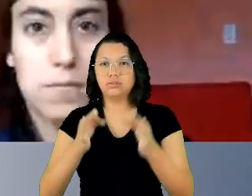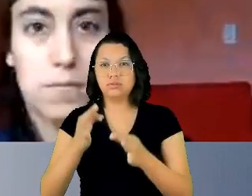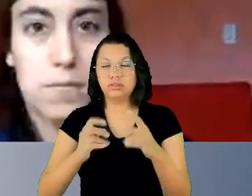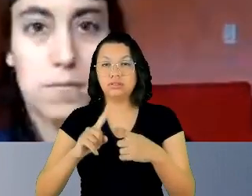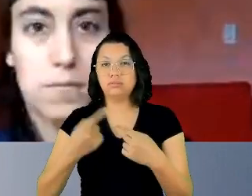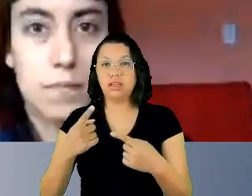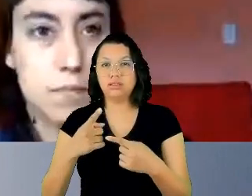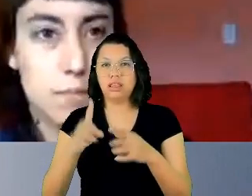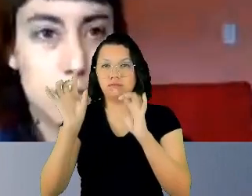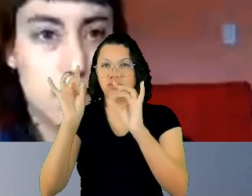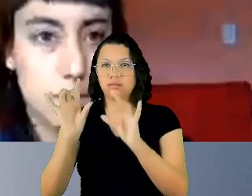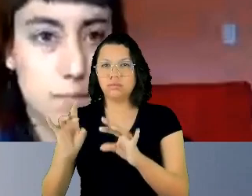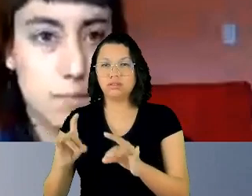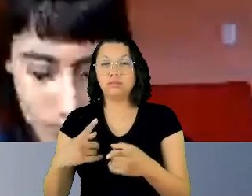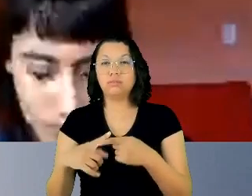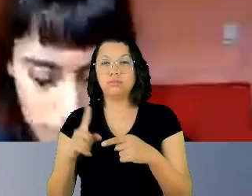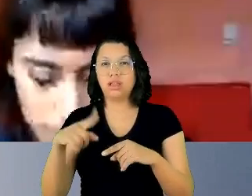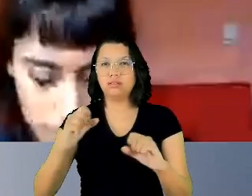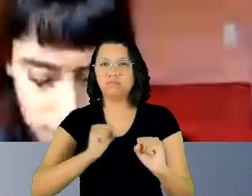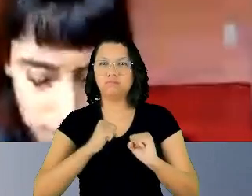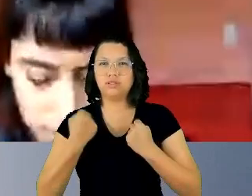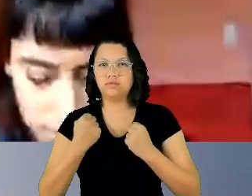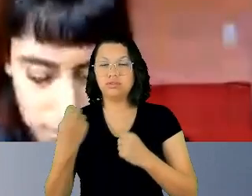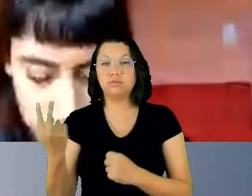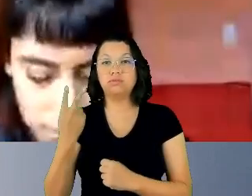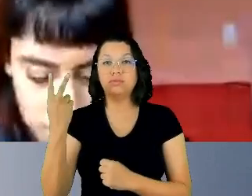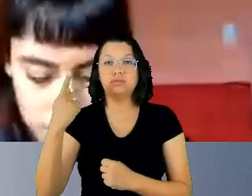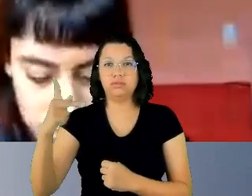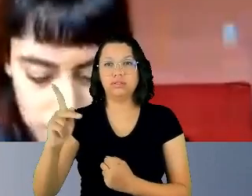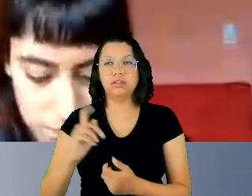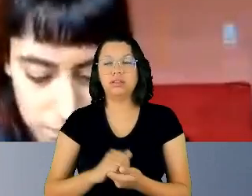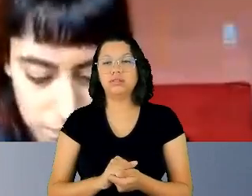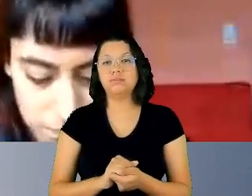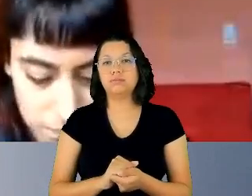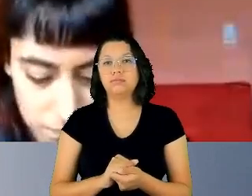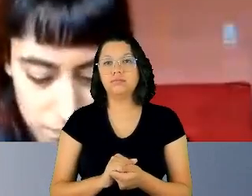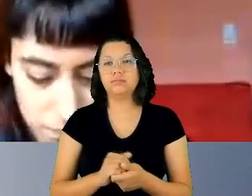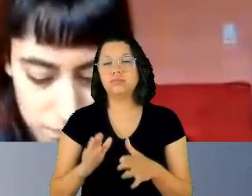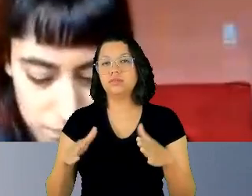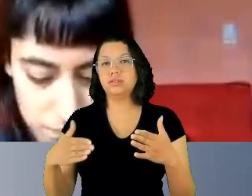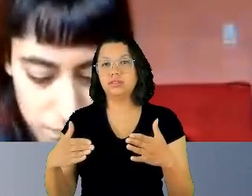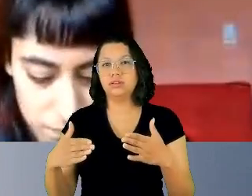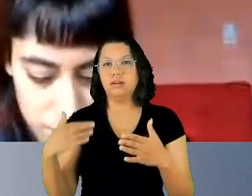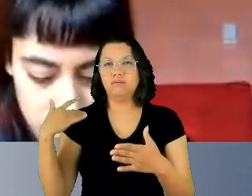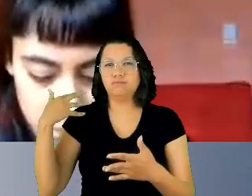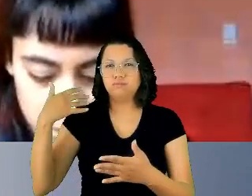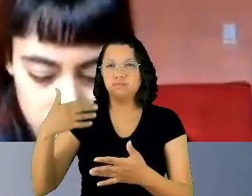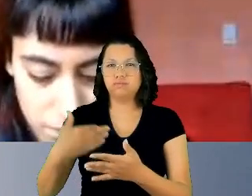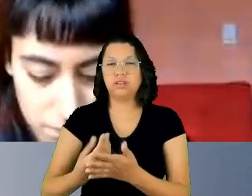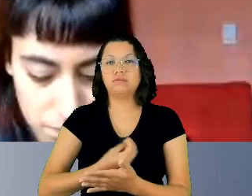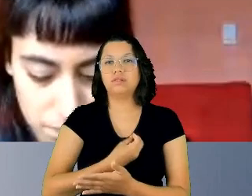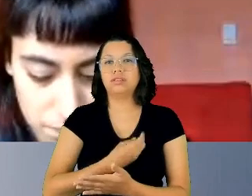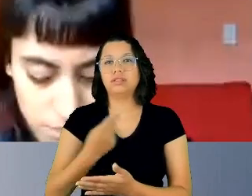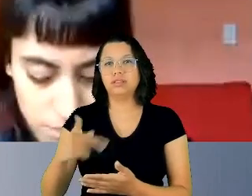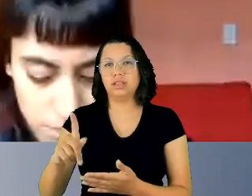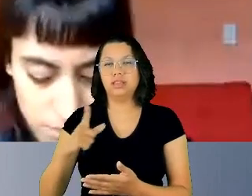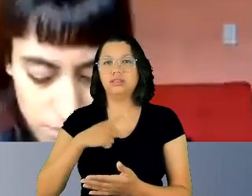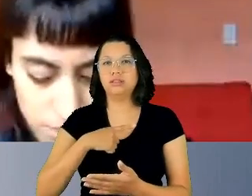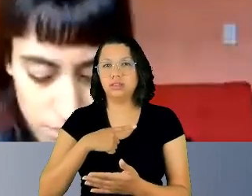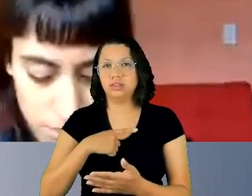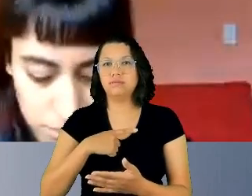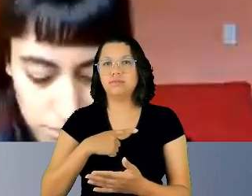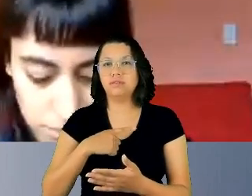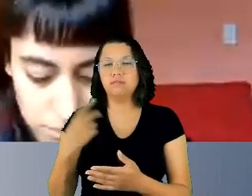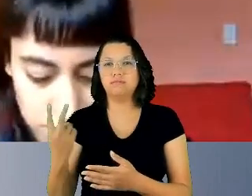ardente defensora dos seus valores, por durante toda a sua vida manter uma coerência com relação aos